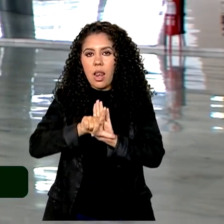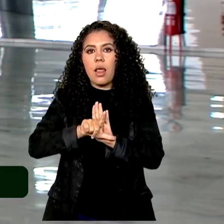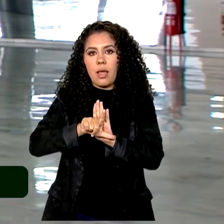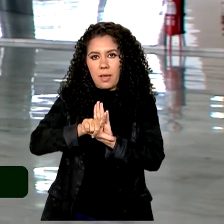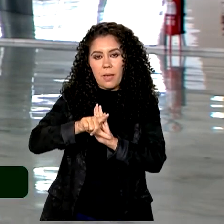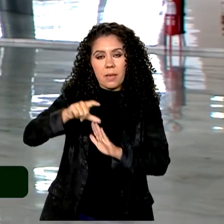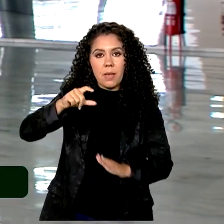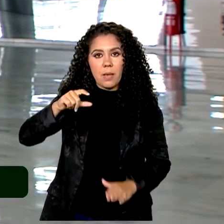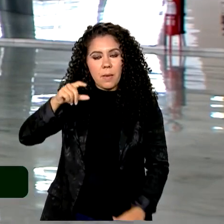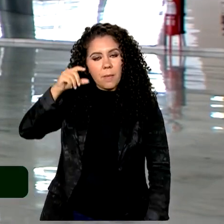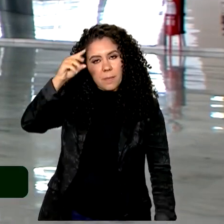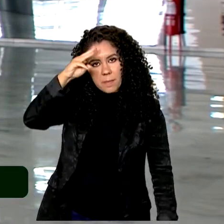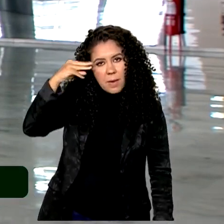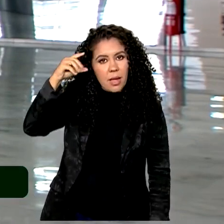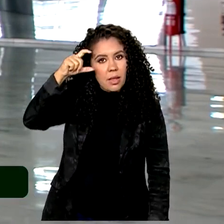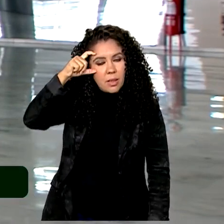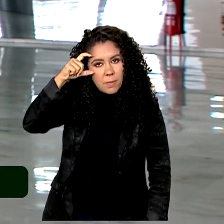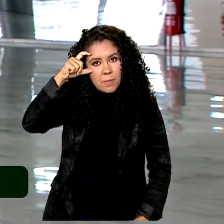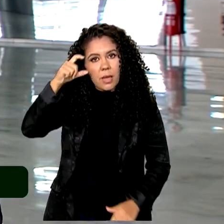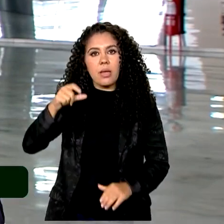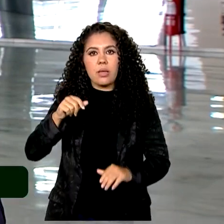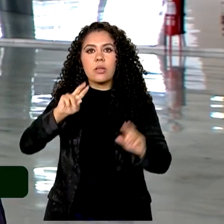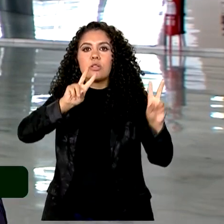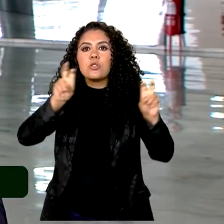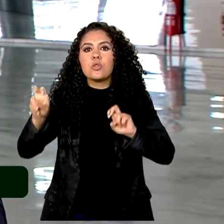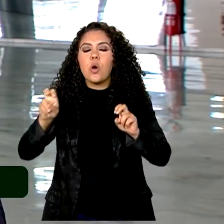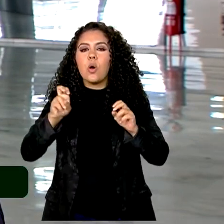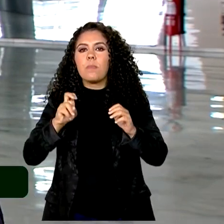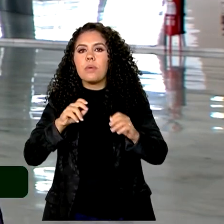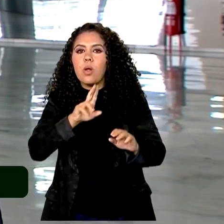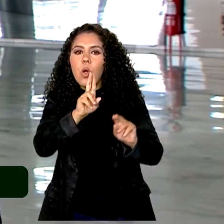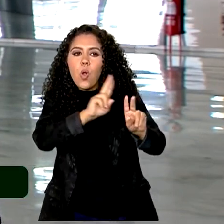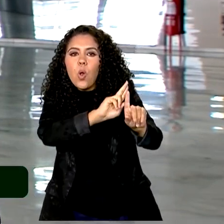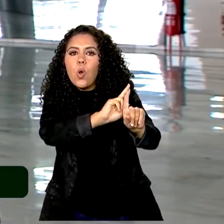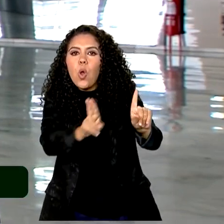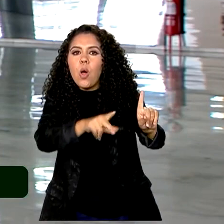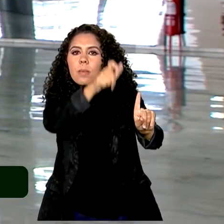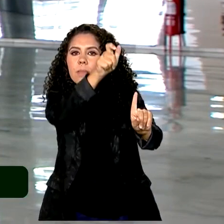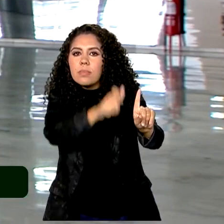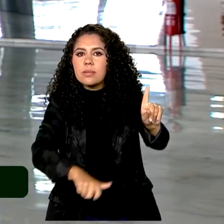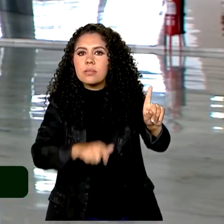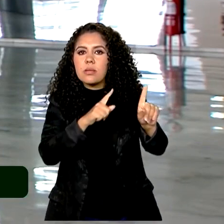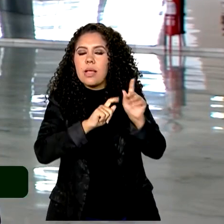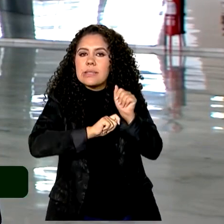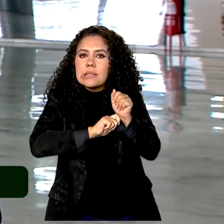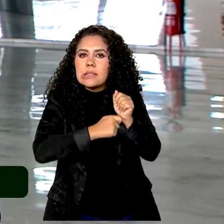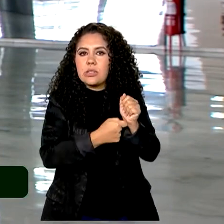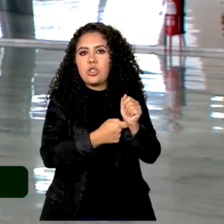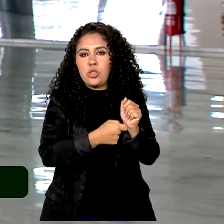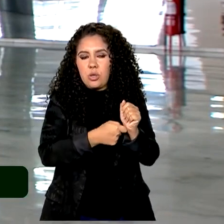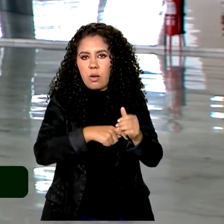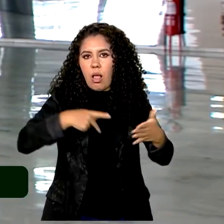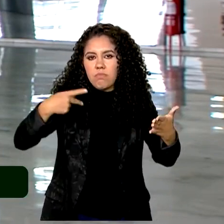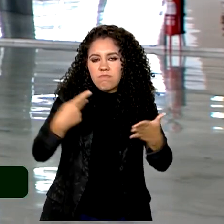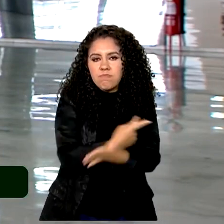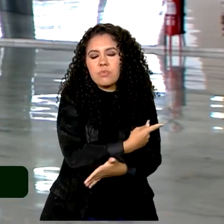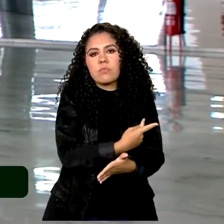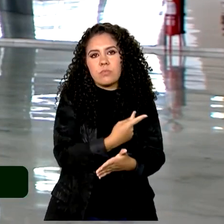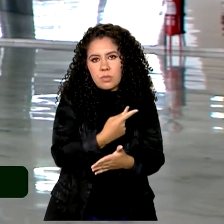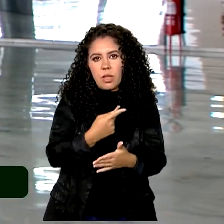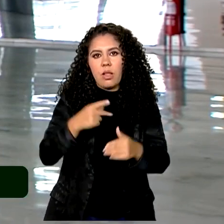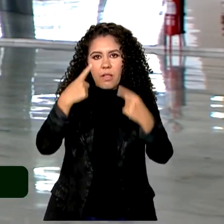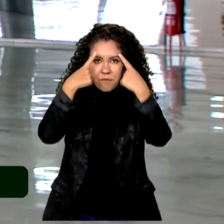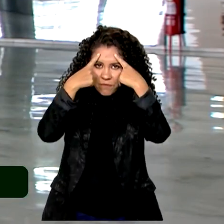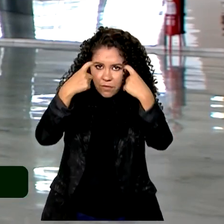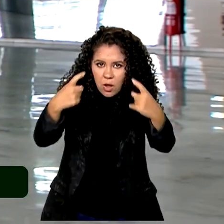e determina o sigilo do nome da ofendida nos processos em que se apuram crimes praticados no contexto de